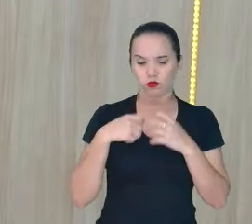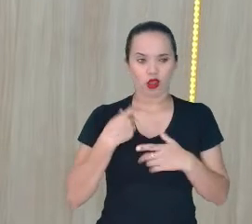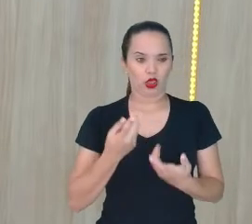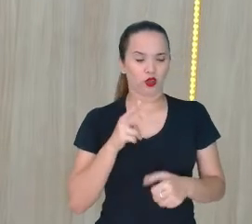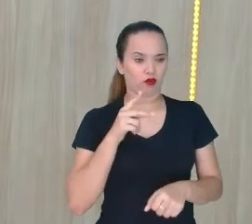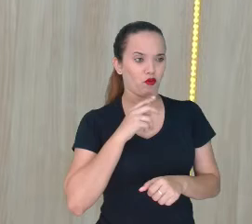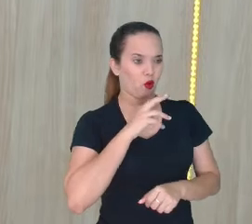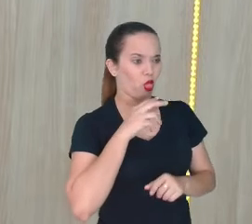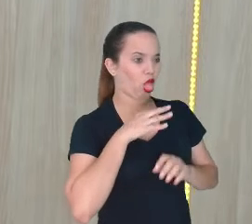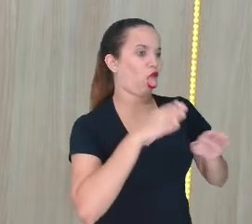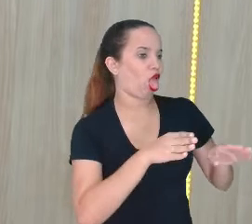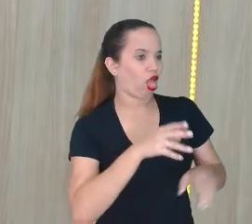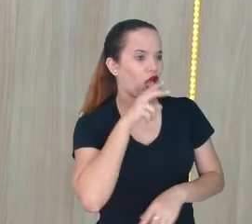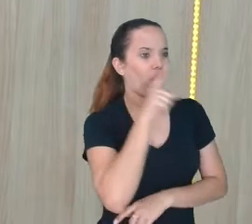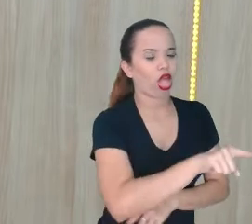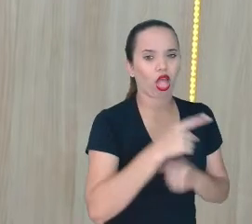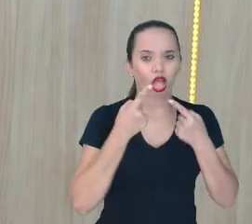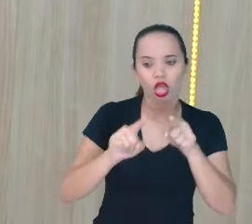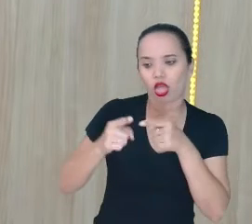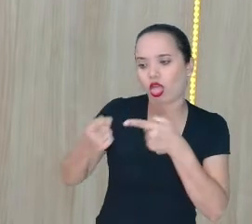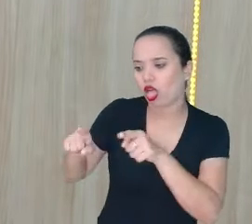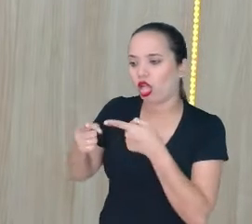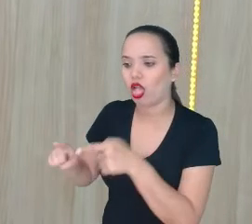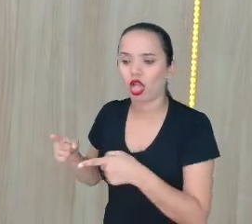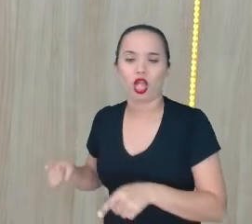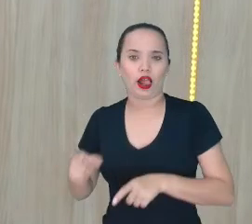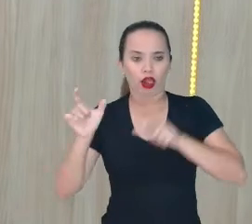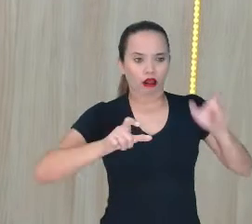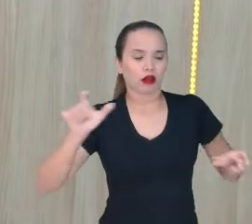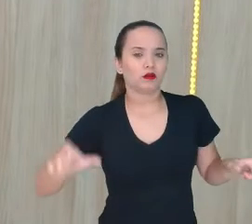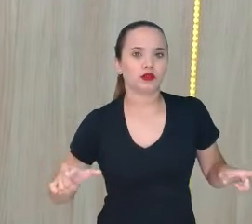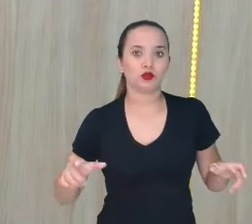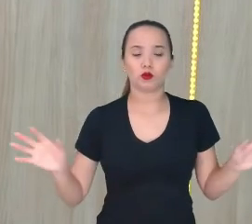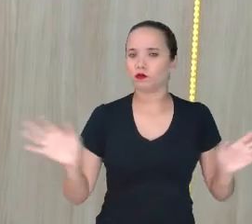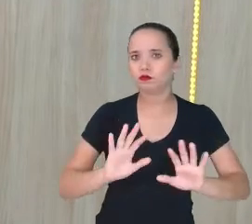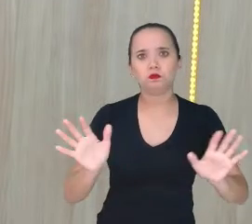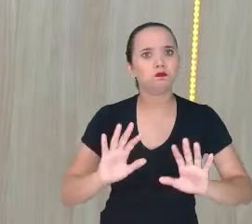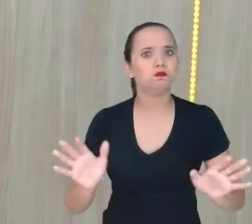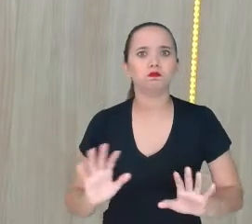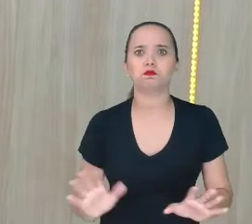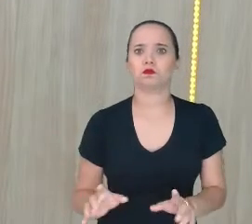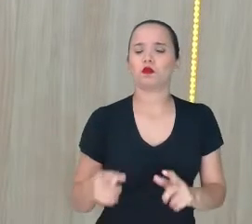forma Deselegante Eu não estou tendo A questão